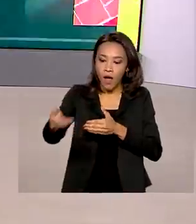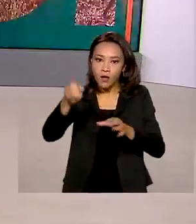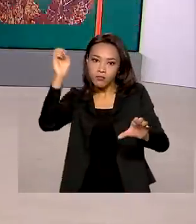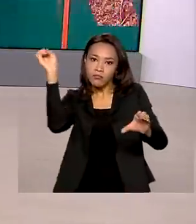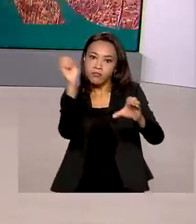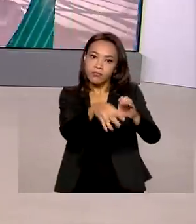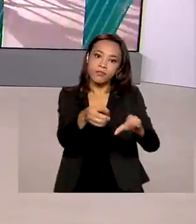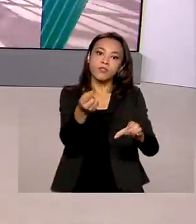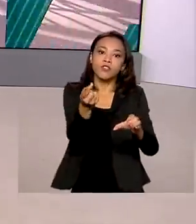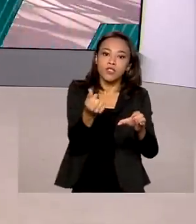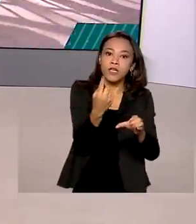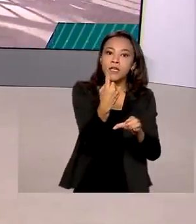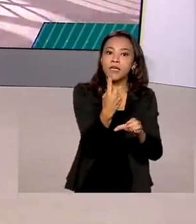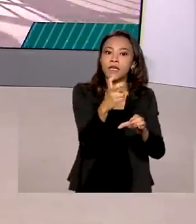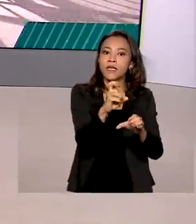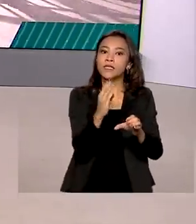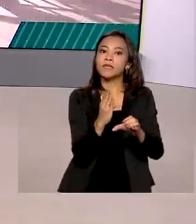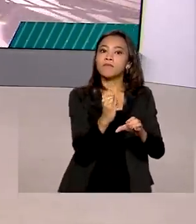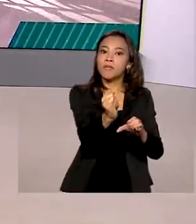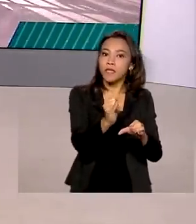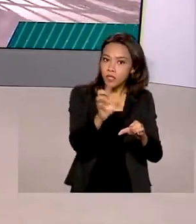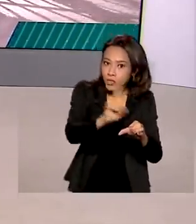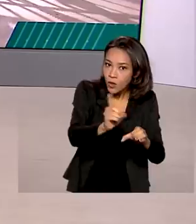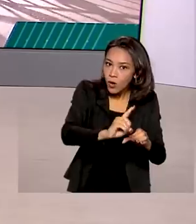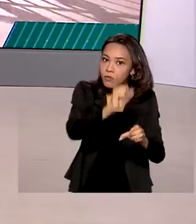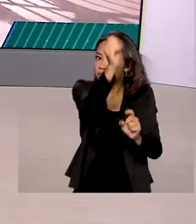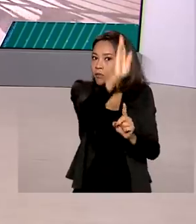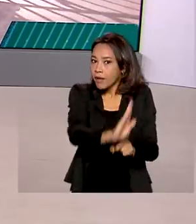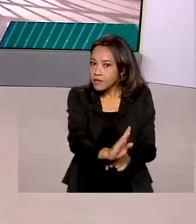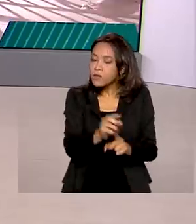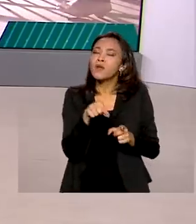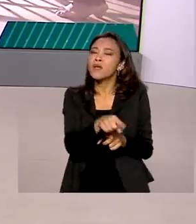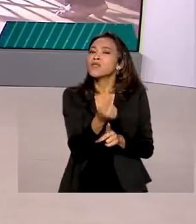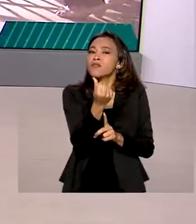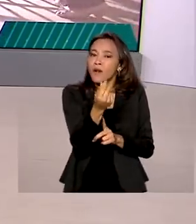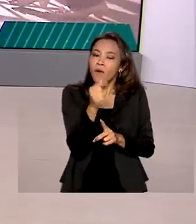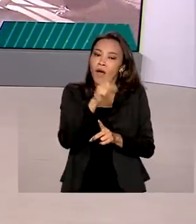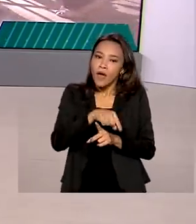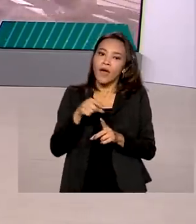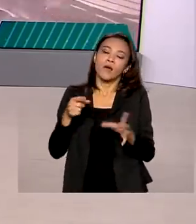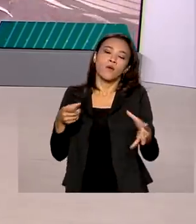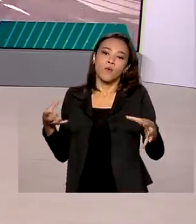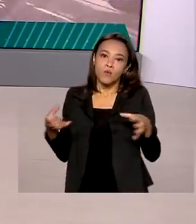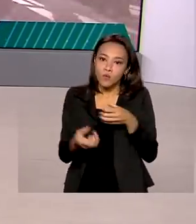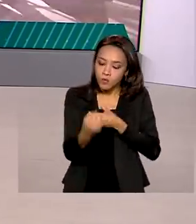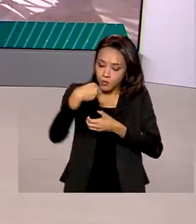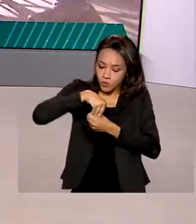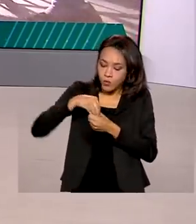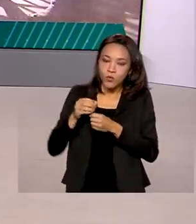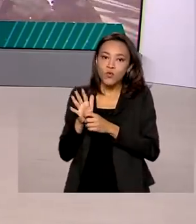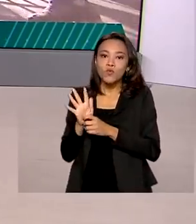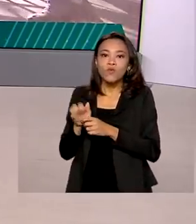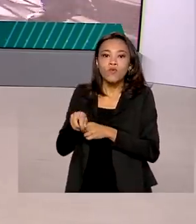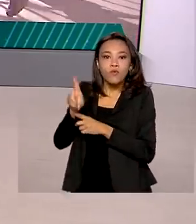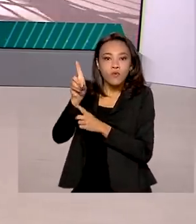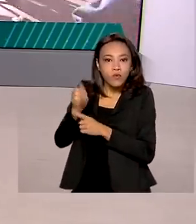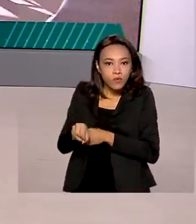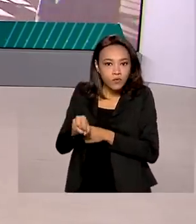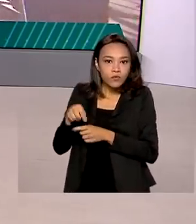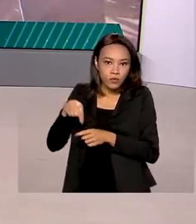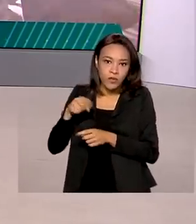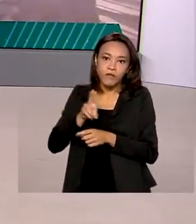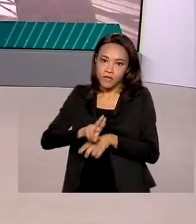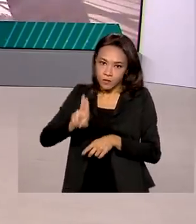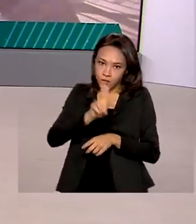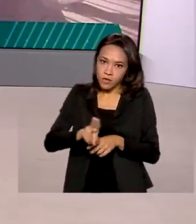bilhões de dólares para o Brasil. O valor corresponde às cotas do país no fundo e deve ser utilizado no combate